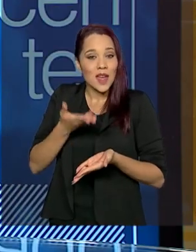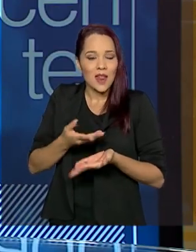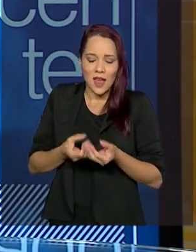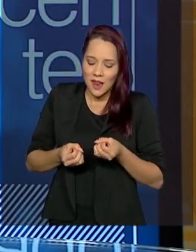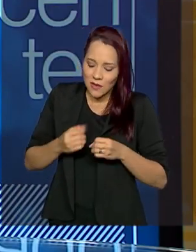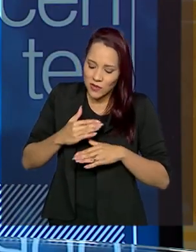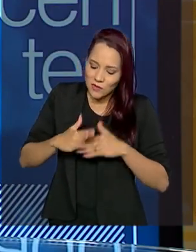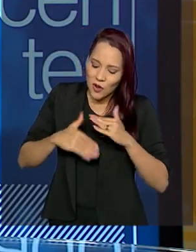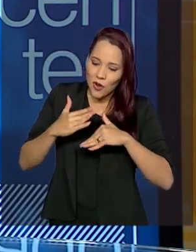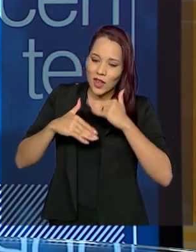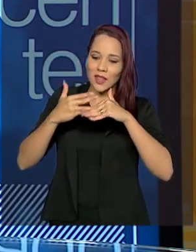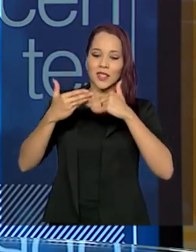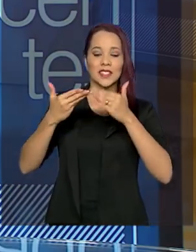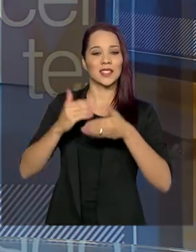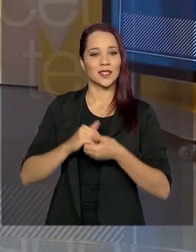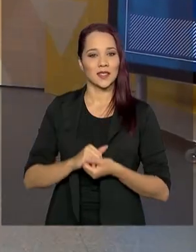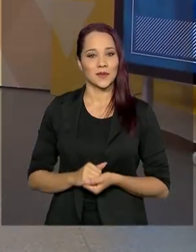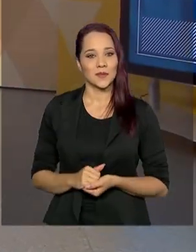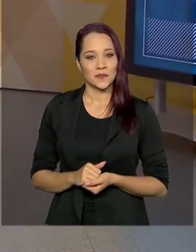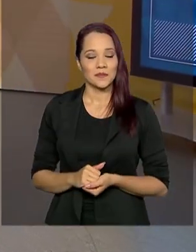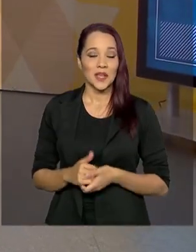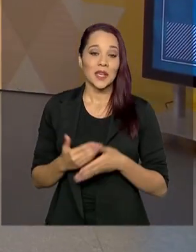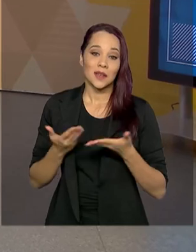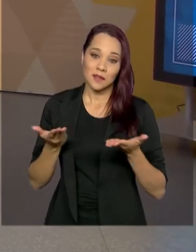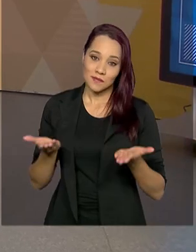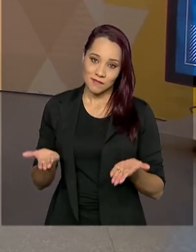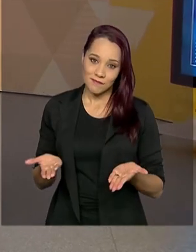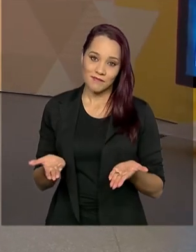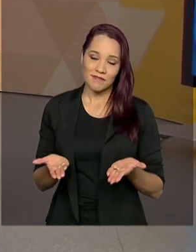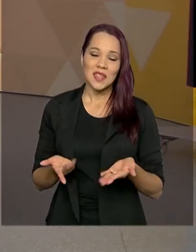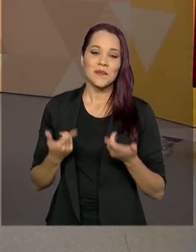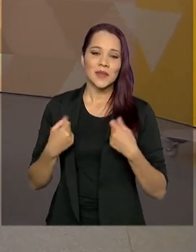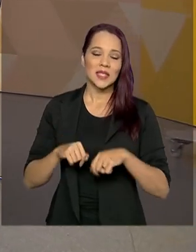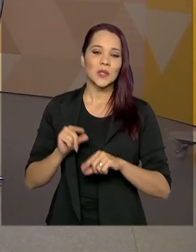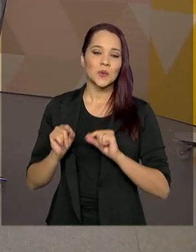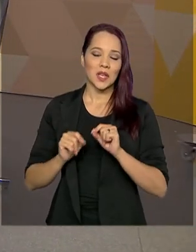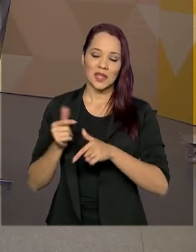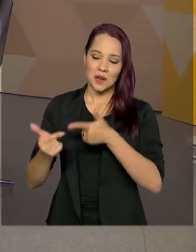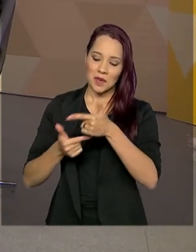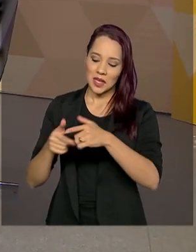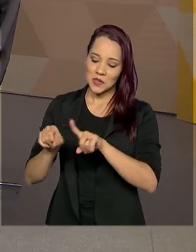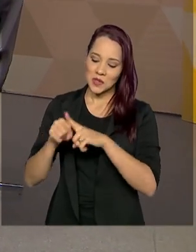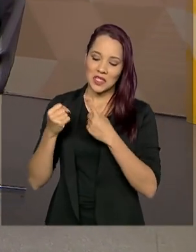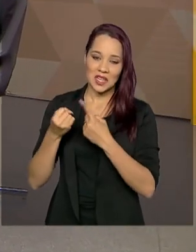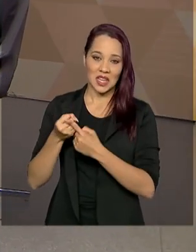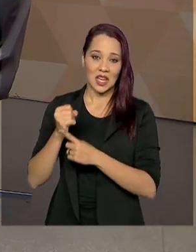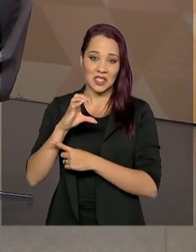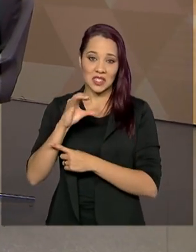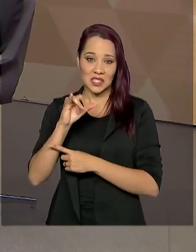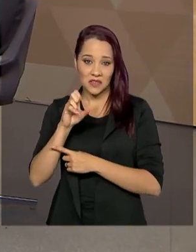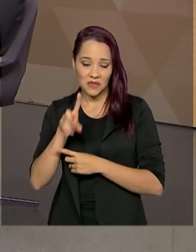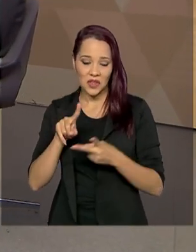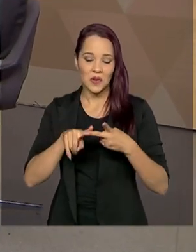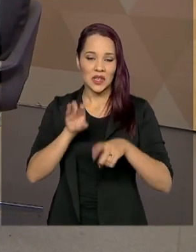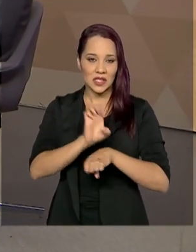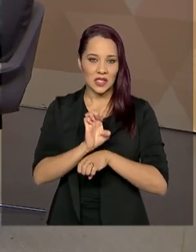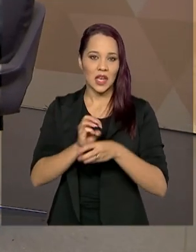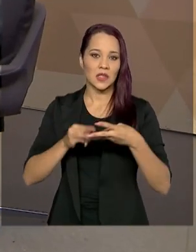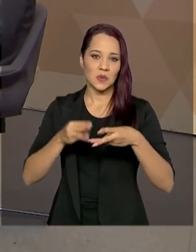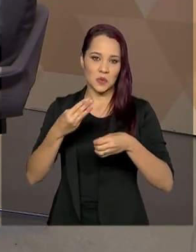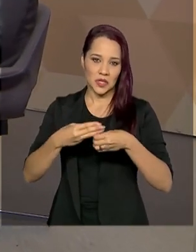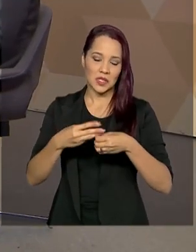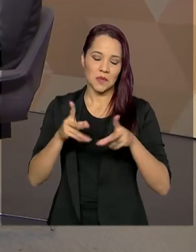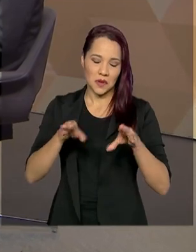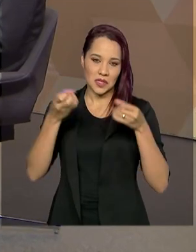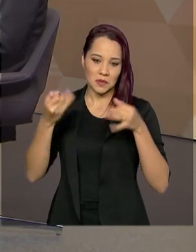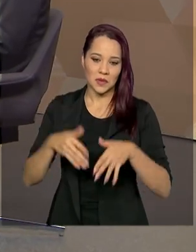dessa criança. E, para isso, a gente precisa trabalhar sociedade civil organizada, em estados e municípios, como